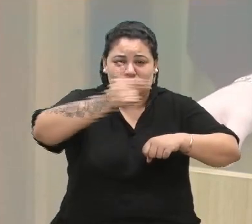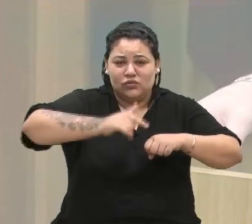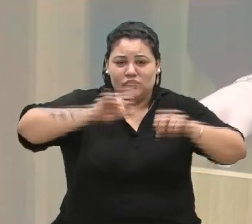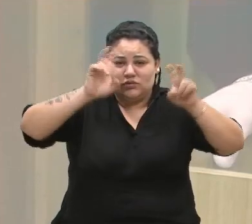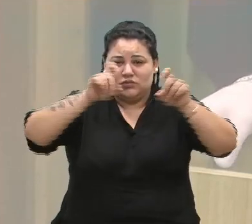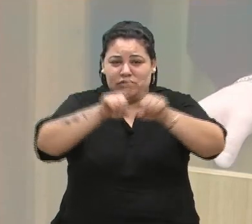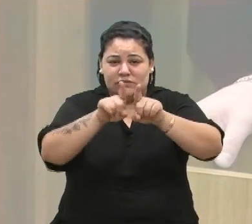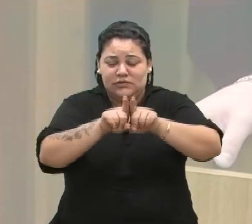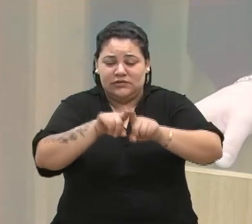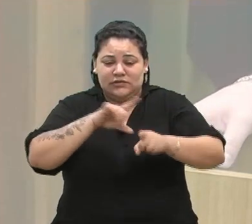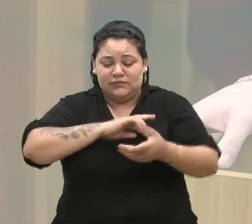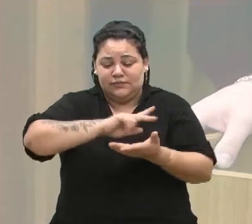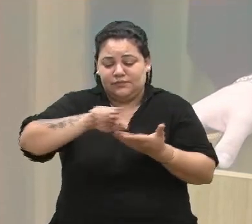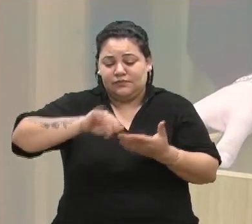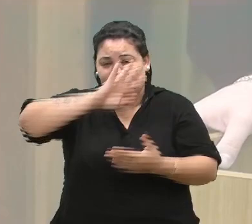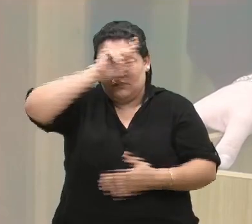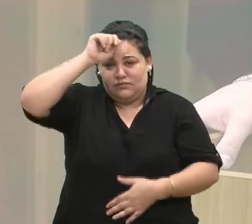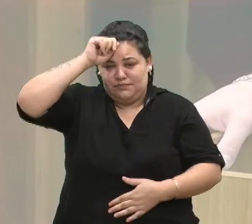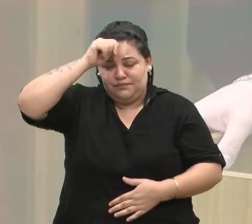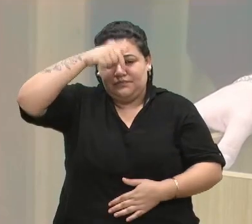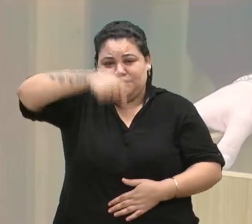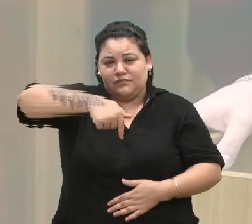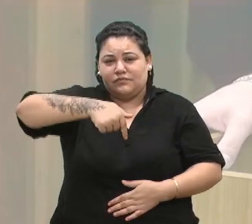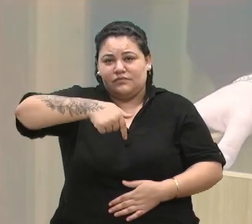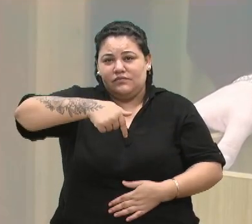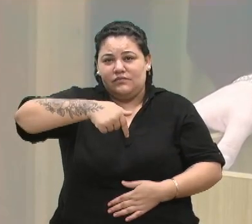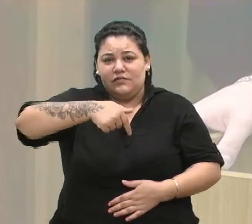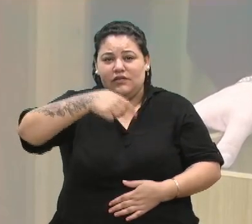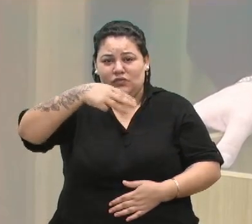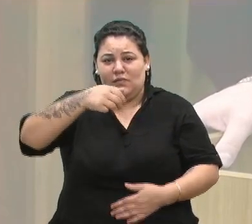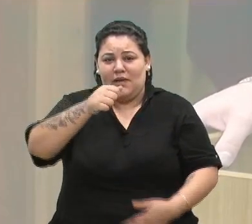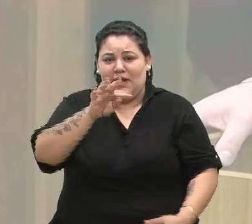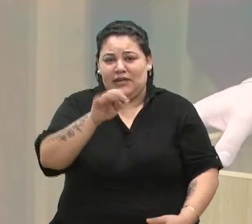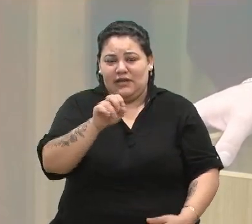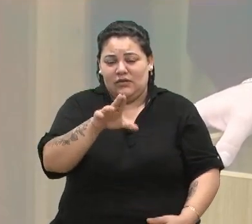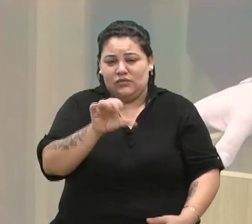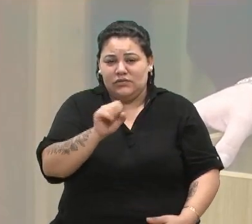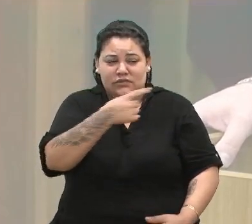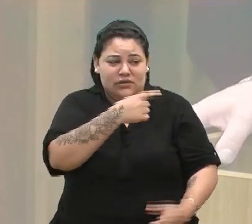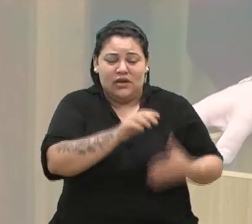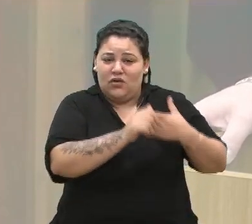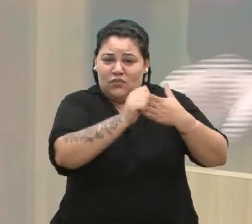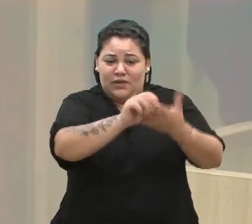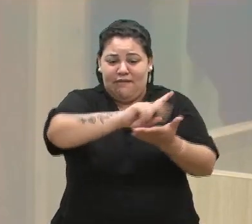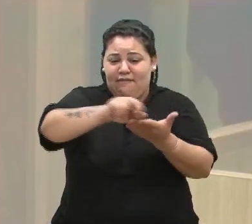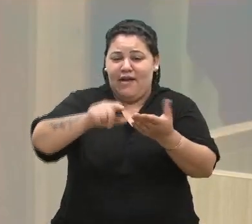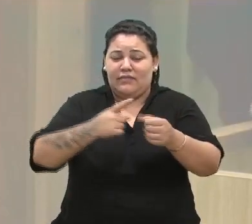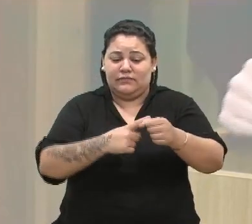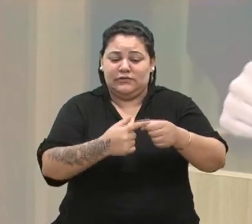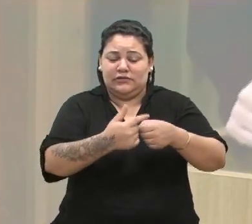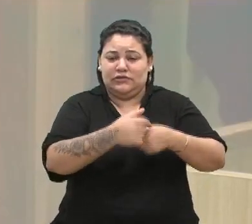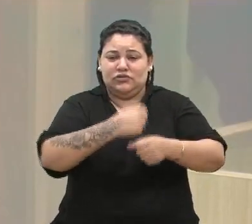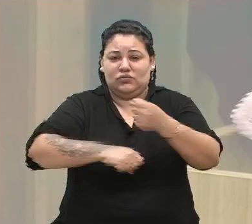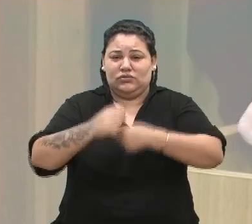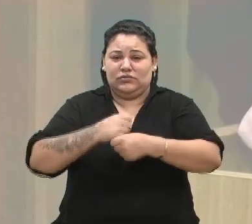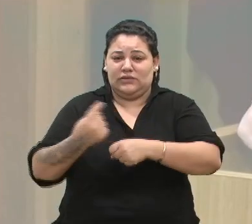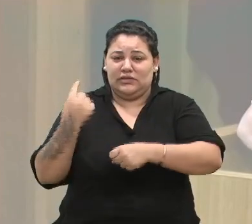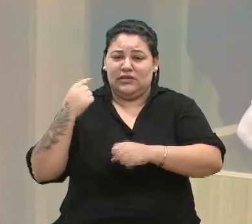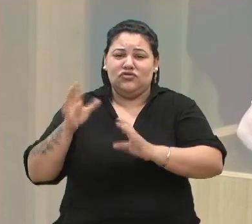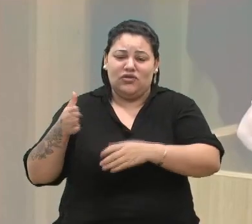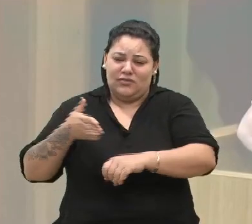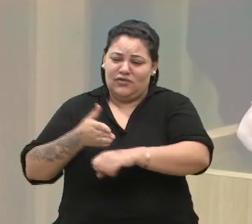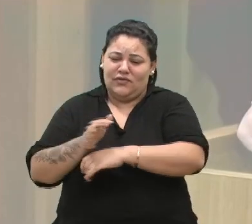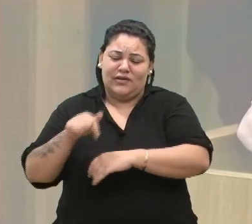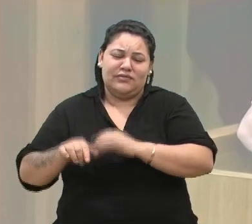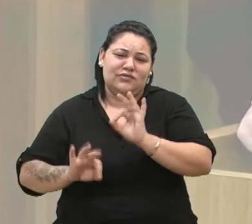Bertaioli, que está aqui, ele acompanha pelo ProArmas, diuturnamente, diversos municípios, desde o ano passado, já aprovaram esse projeto